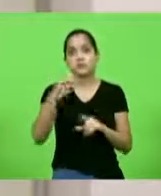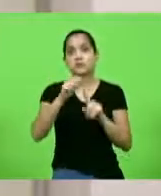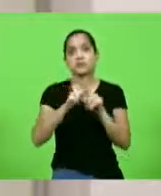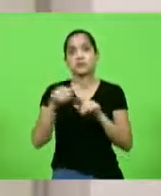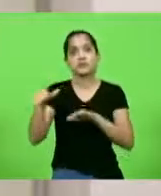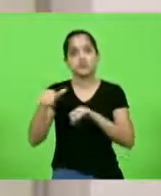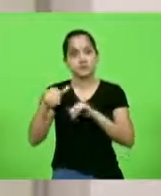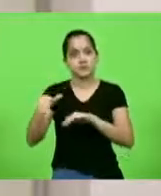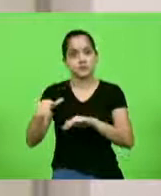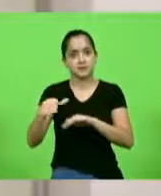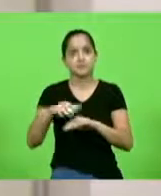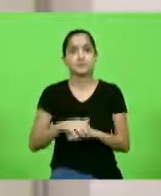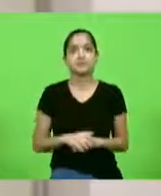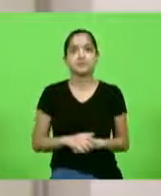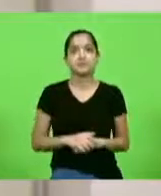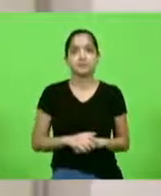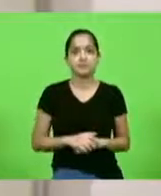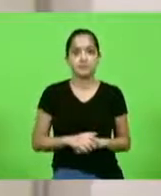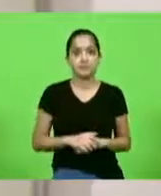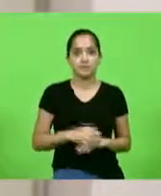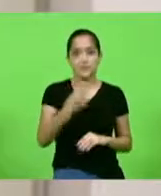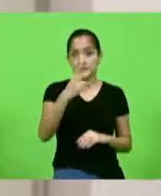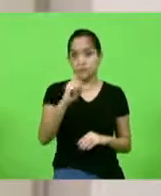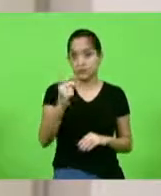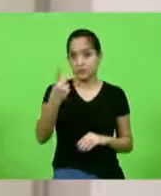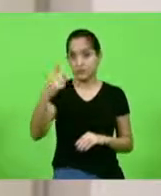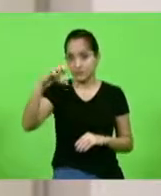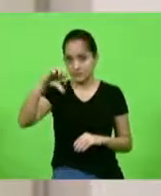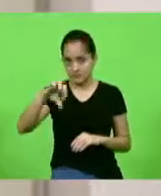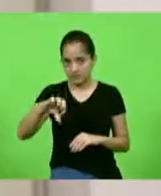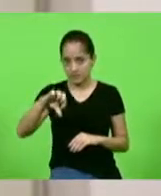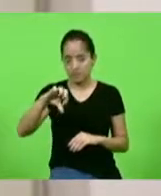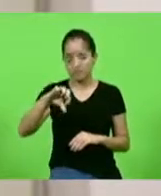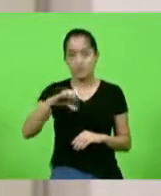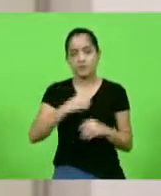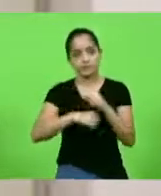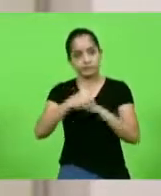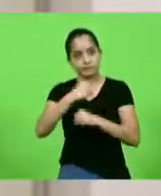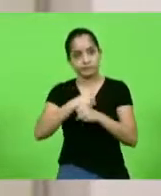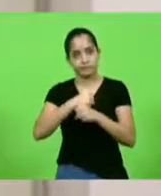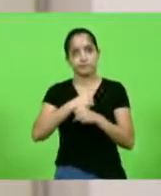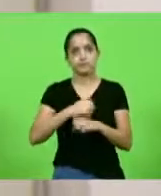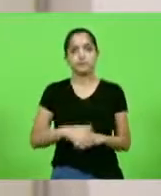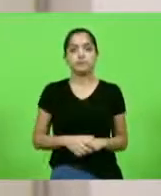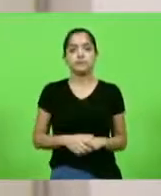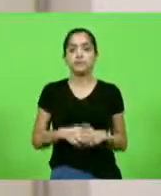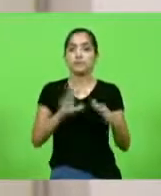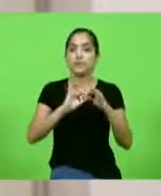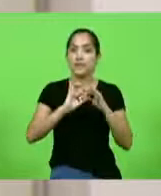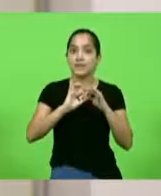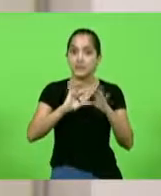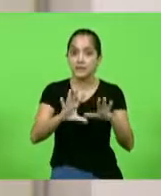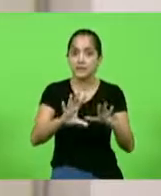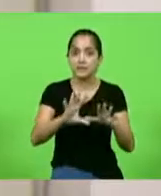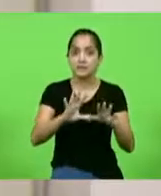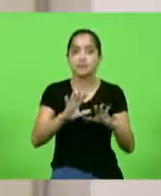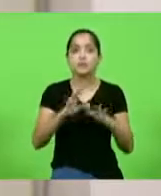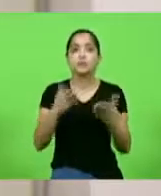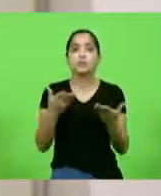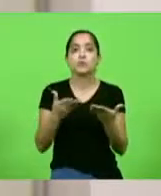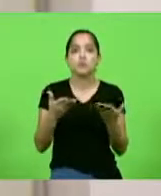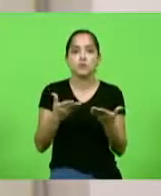na CIB de 2019. Basta para a liberação dos recursos, hoje,